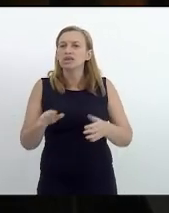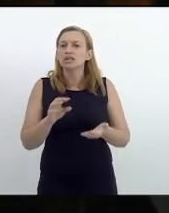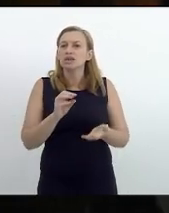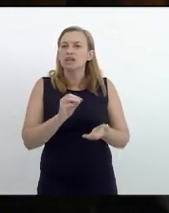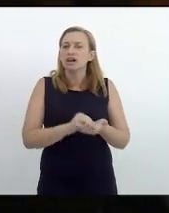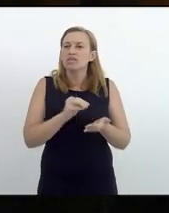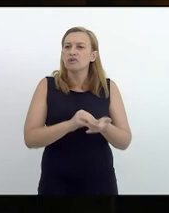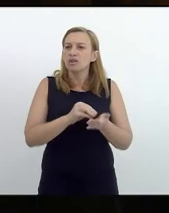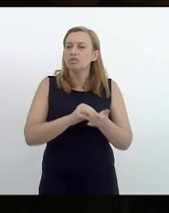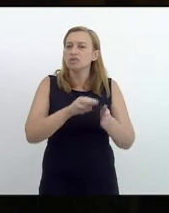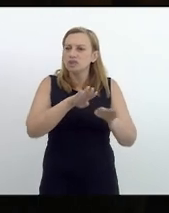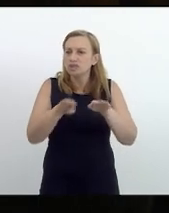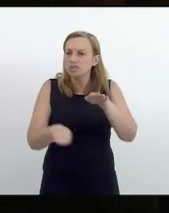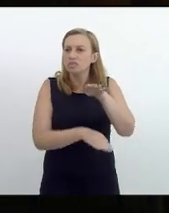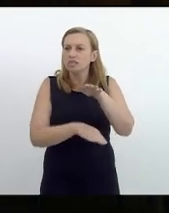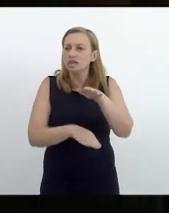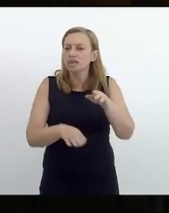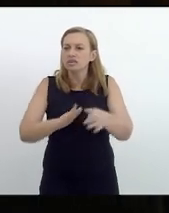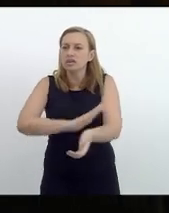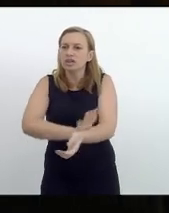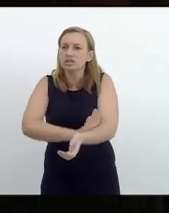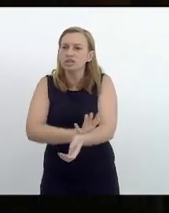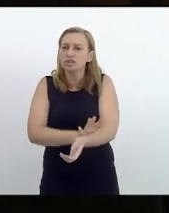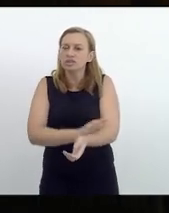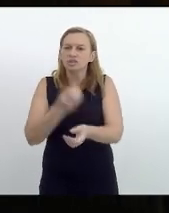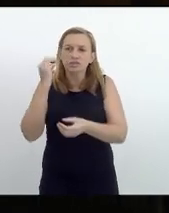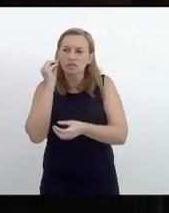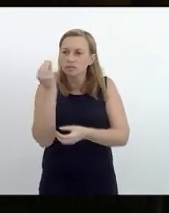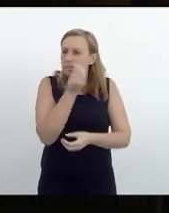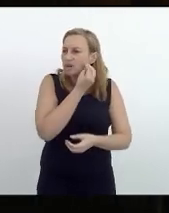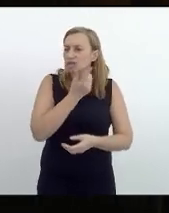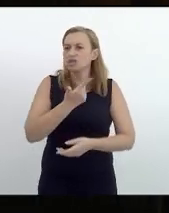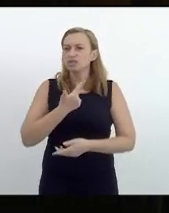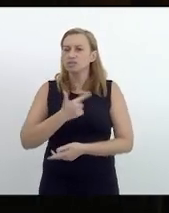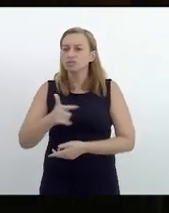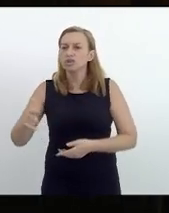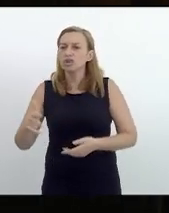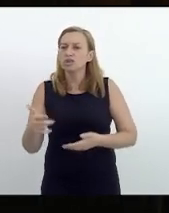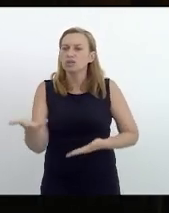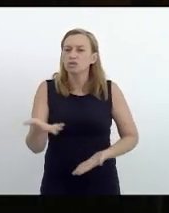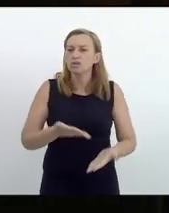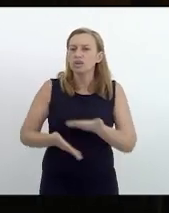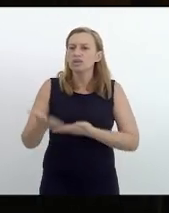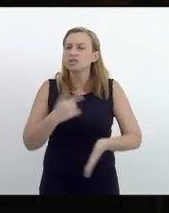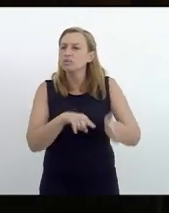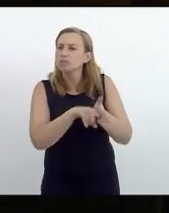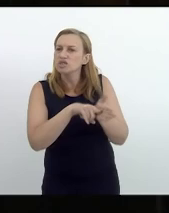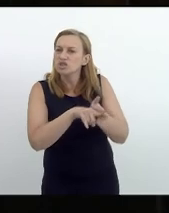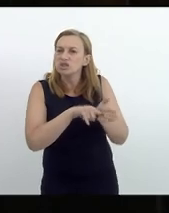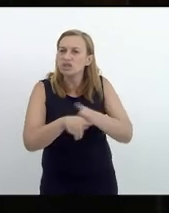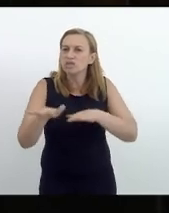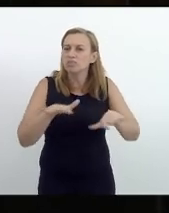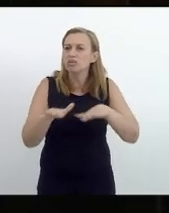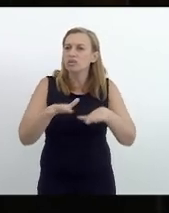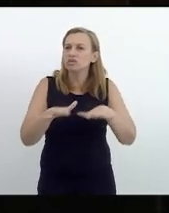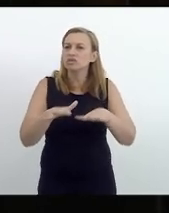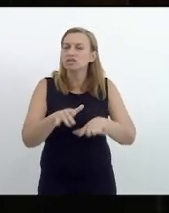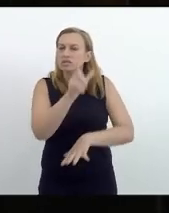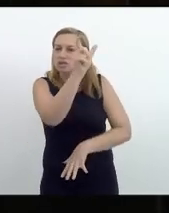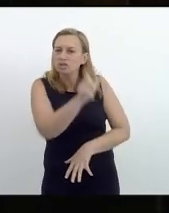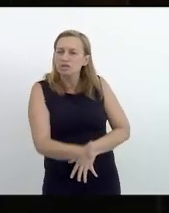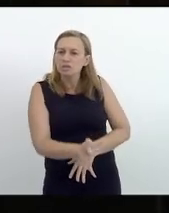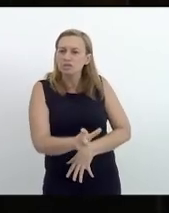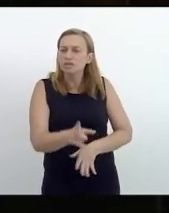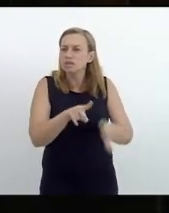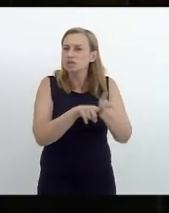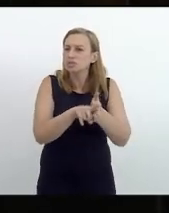racismo sem máscaras eu quero cumprimentar portanto o coletivo de pesquisa movimentos nas figuras das